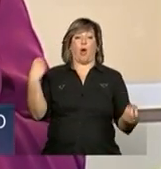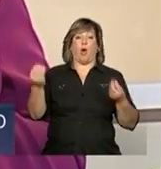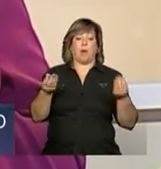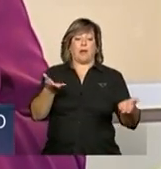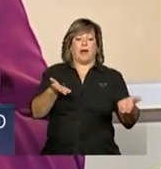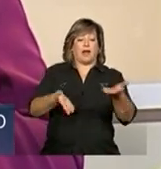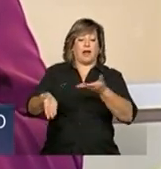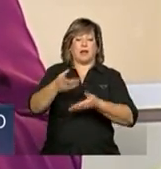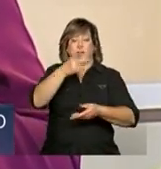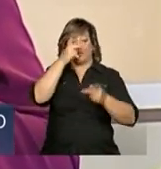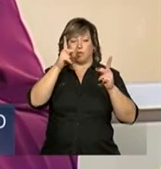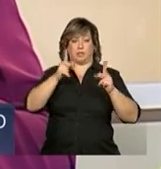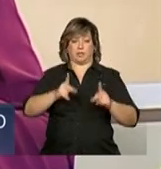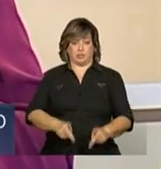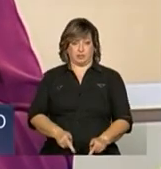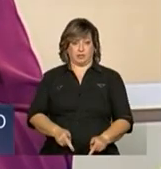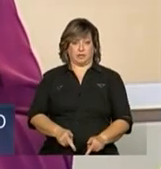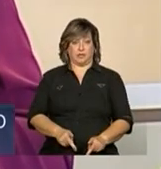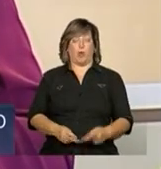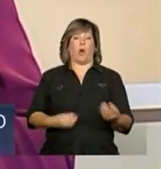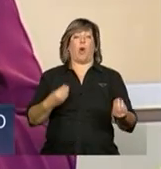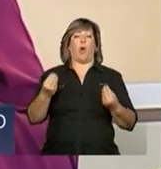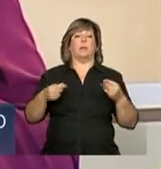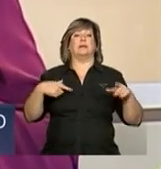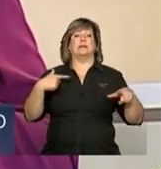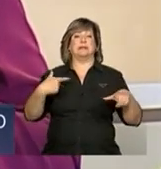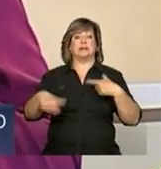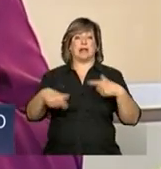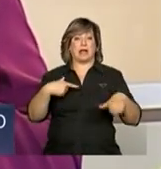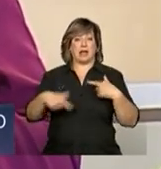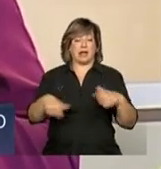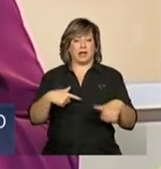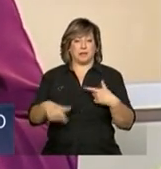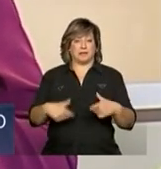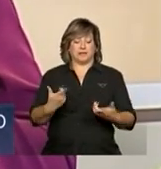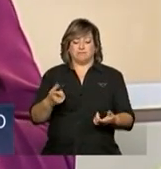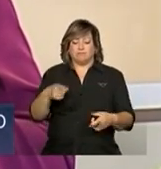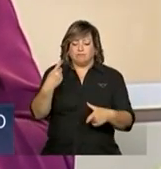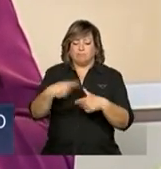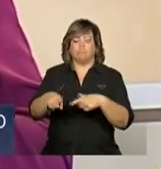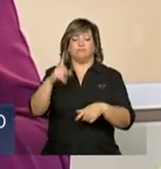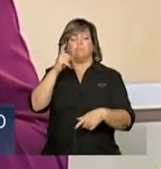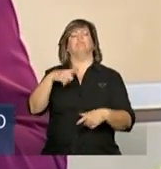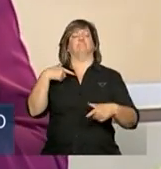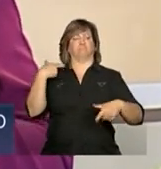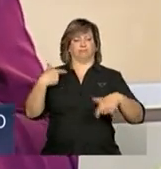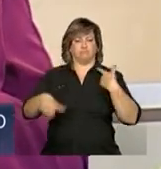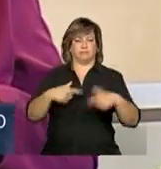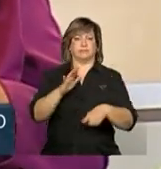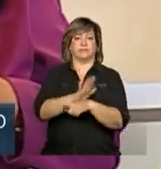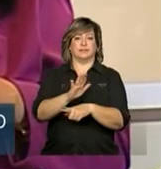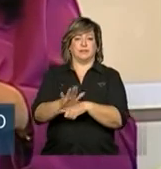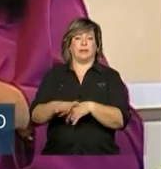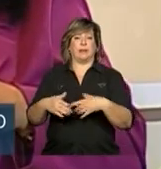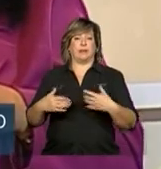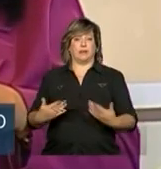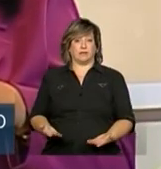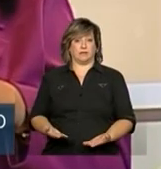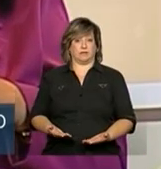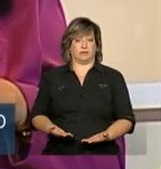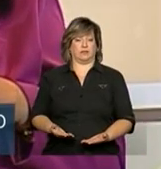população, de como trabalhar em condições difíceis. Nós temos